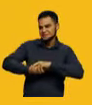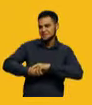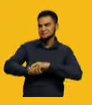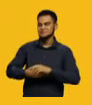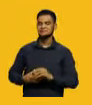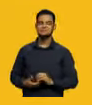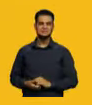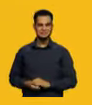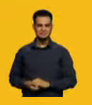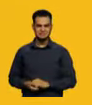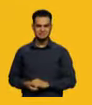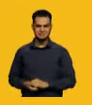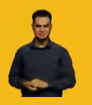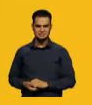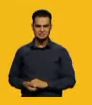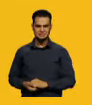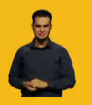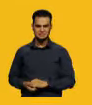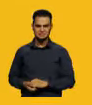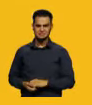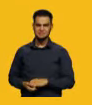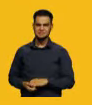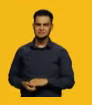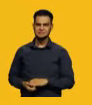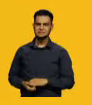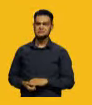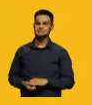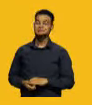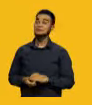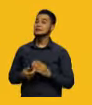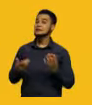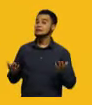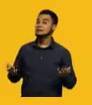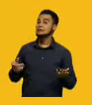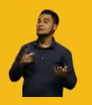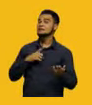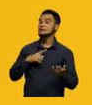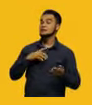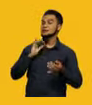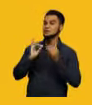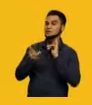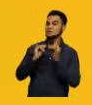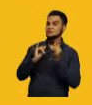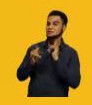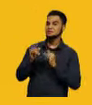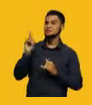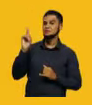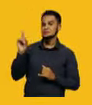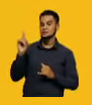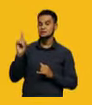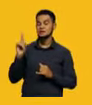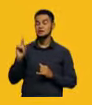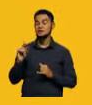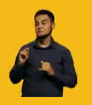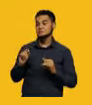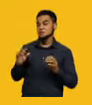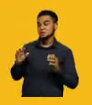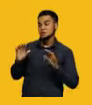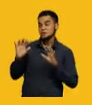dando as mãos. Tem o seguinte dizer, cumprimentos com toques,